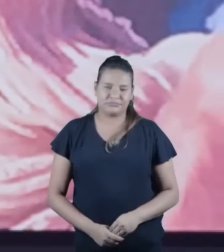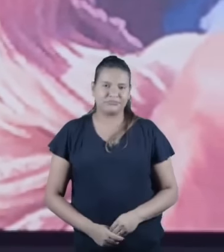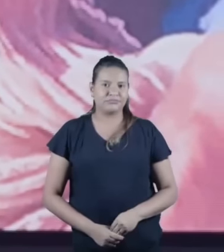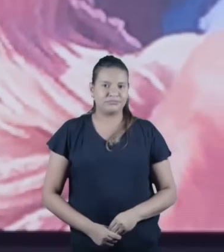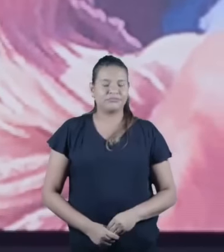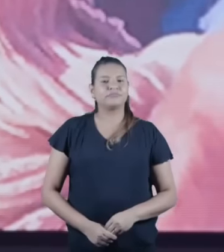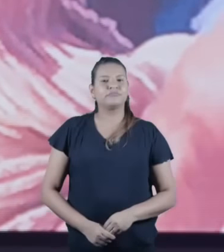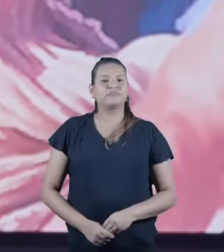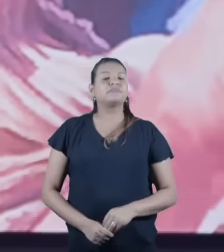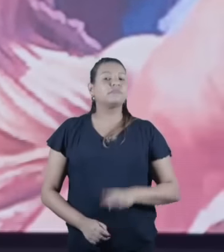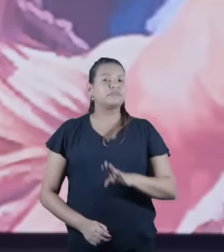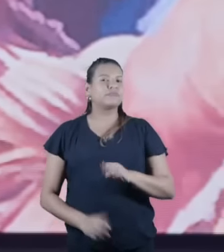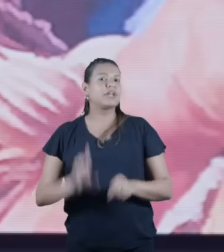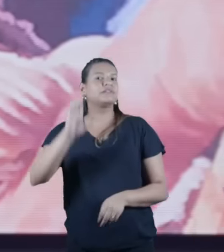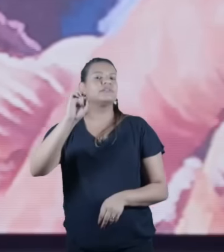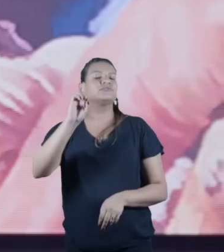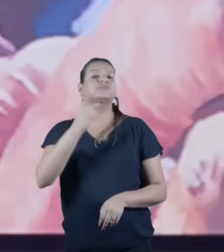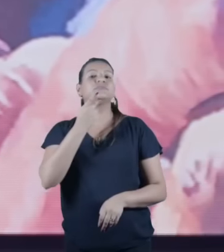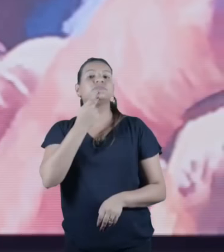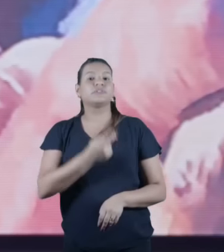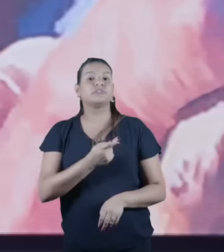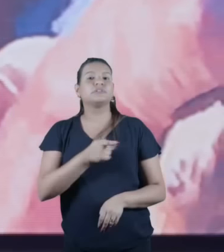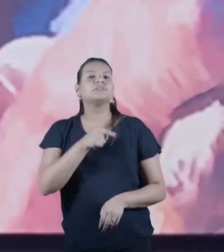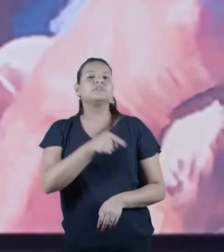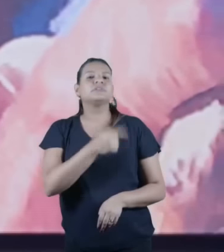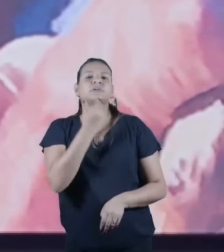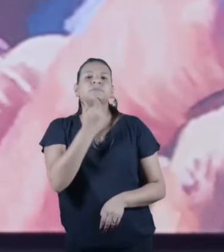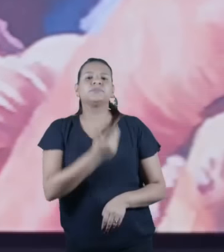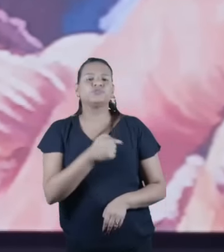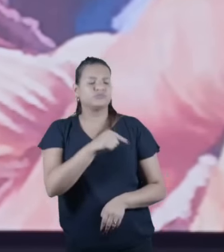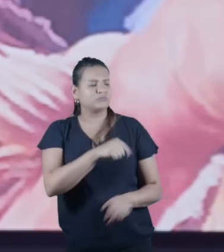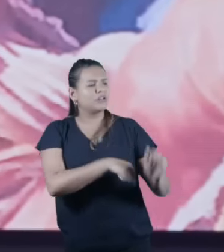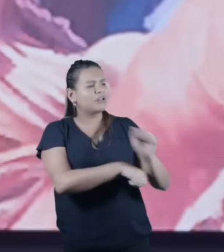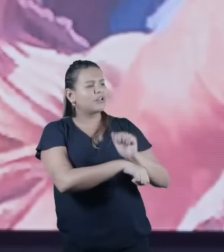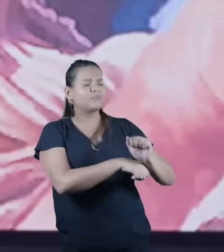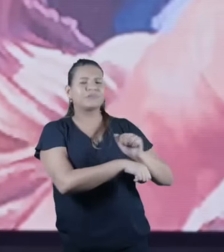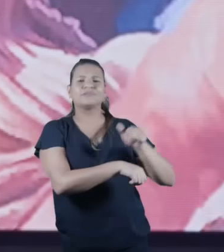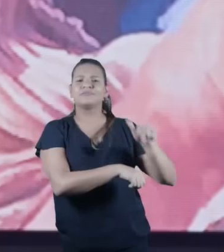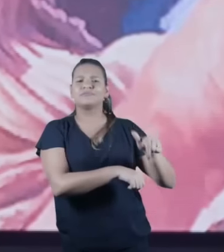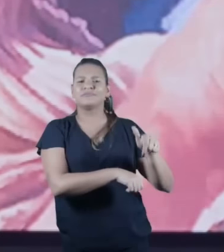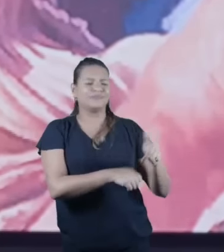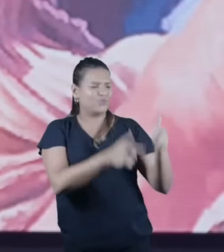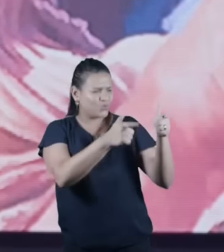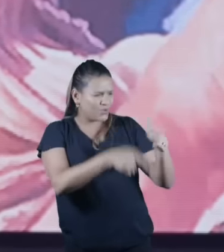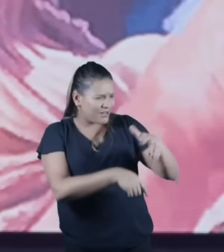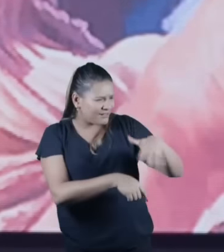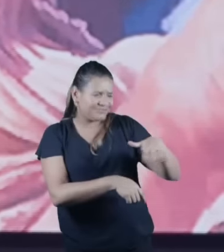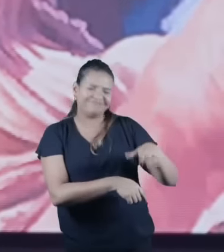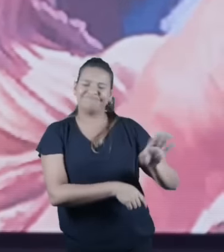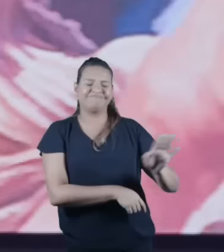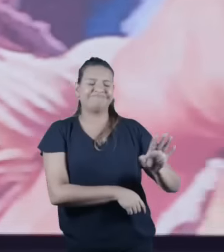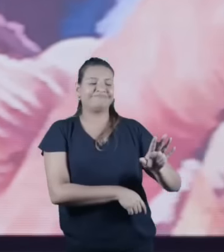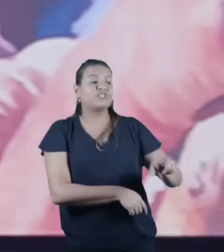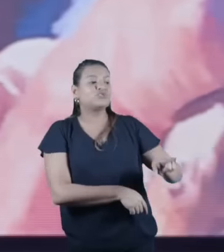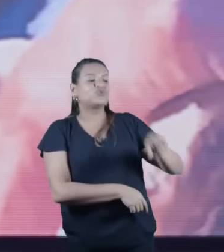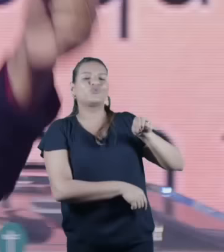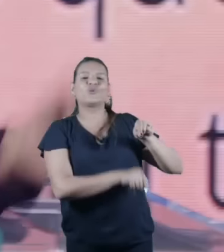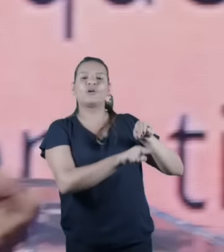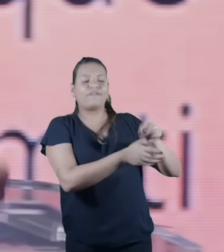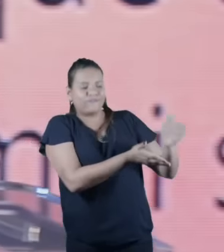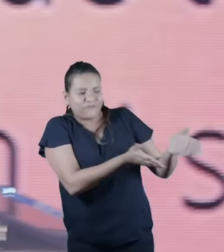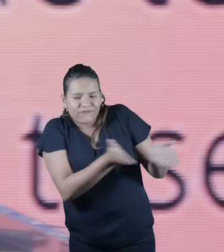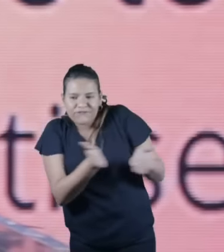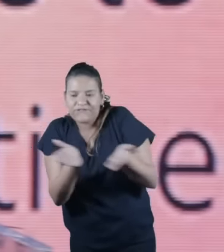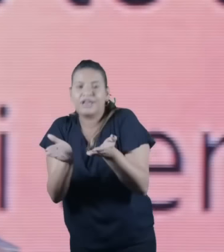Ele pega Abraão, que vivia no mundo pagão, e escolhe Abraão, e leva Abraão até a terra